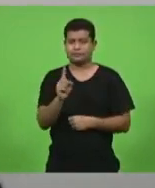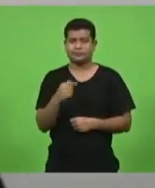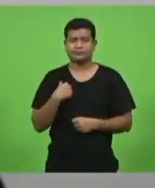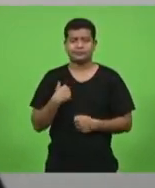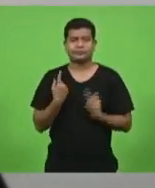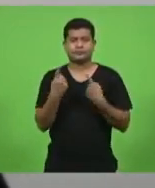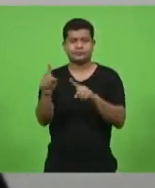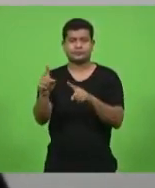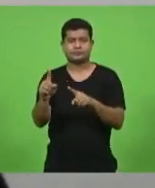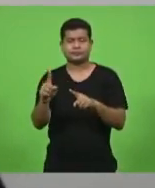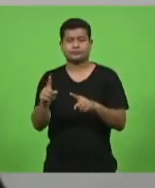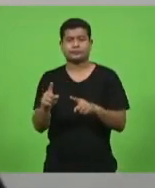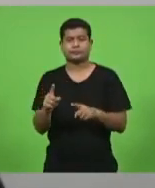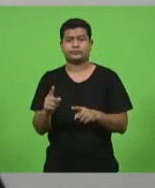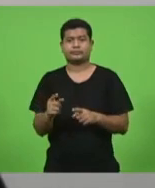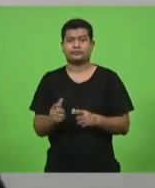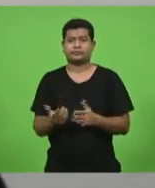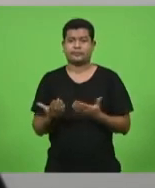concede